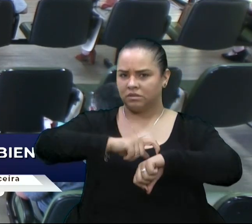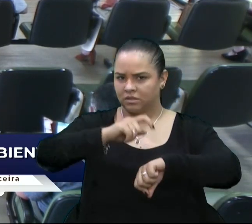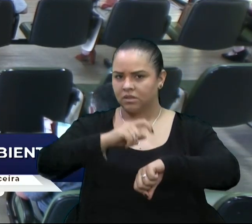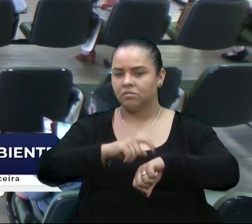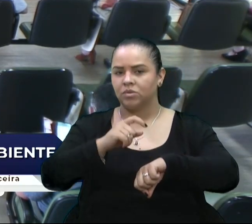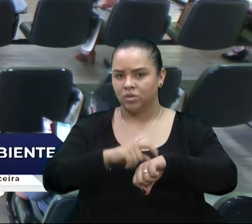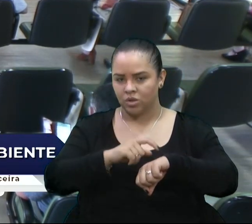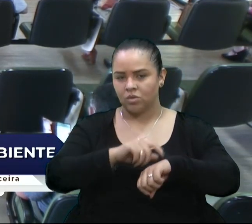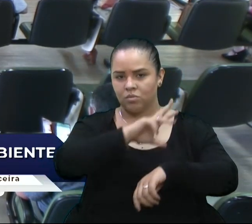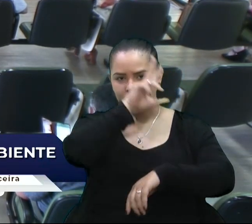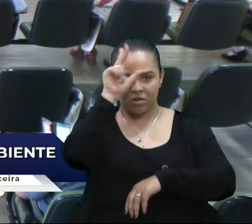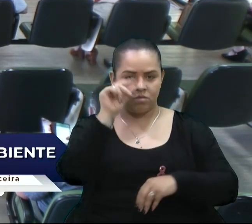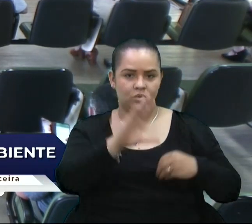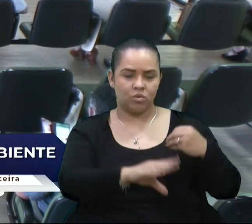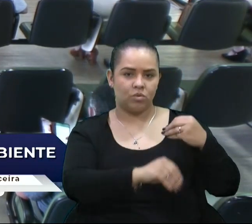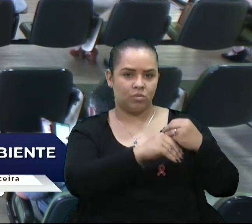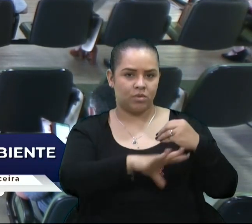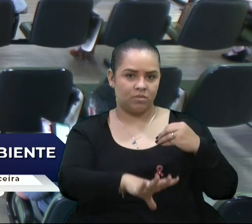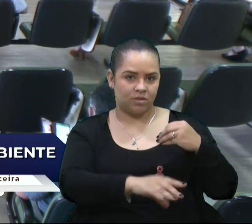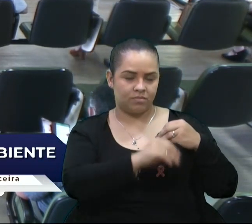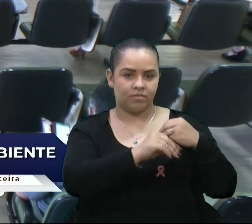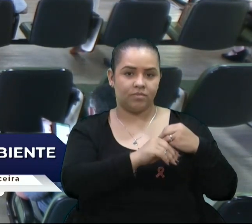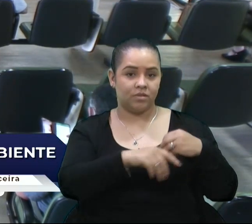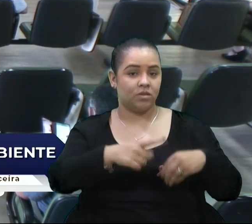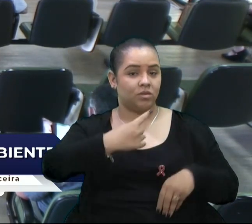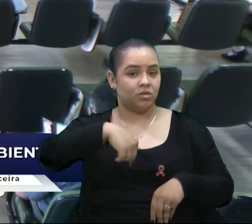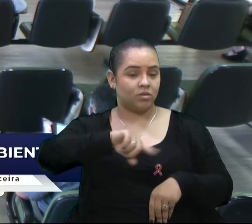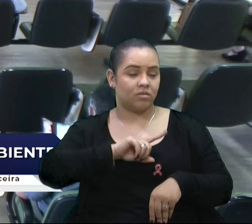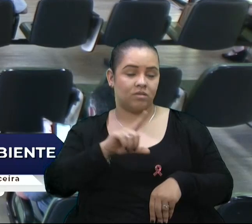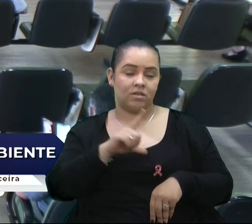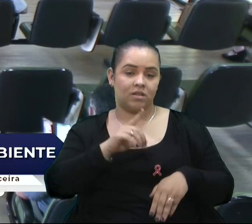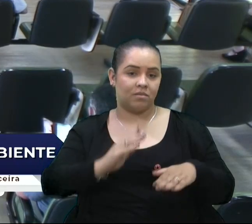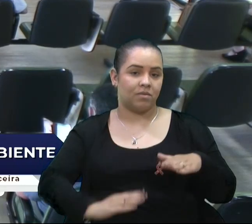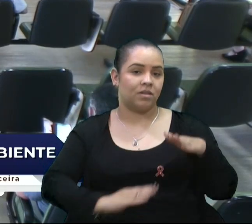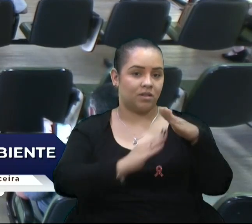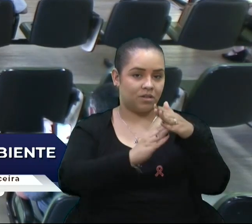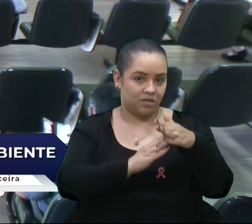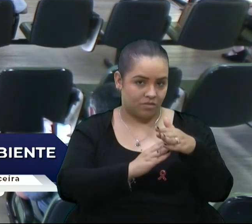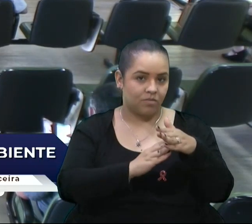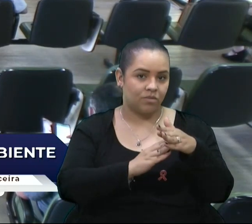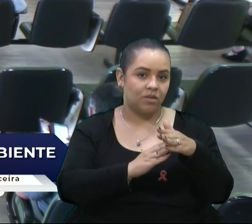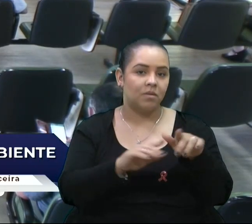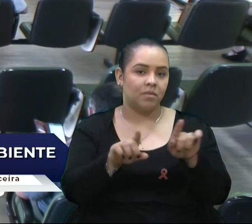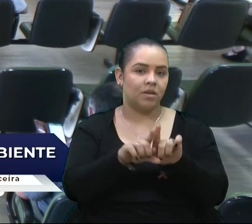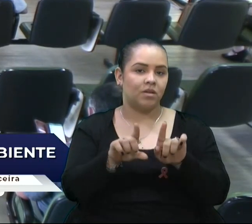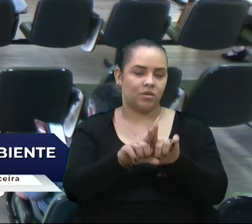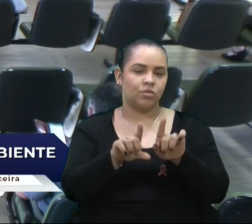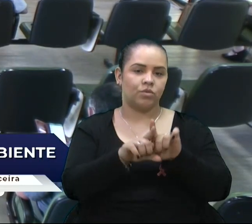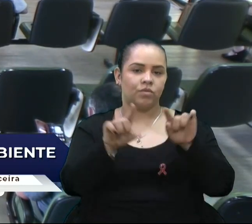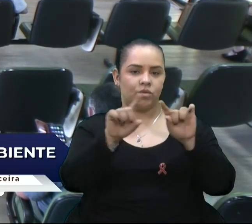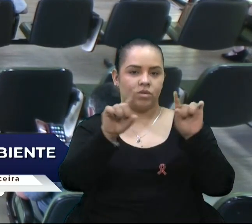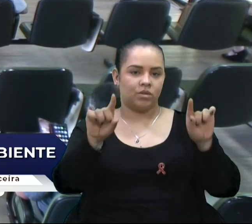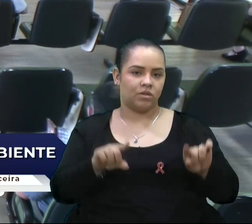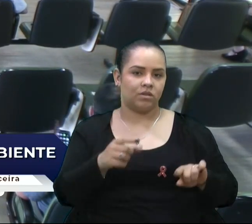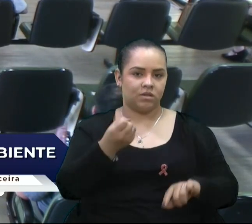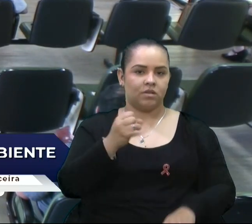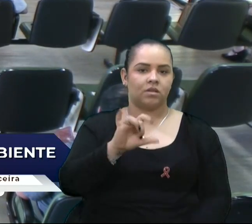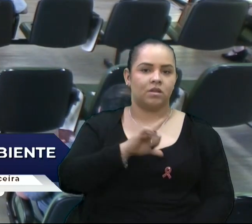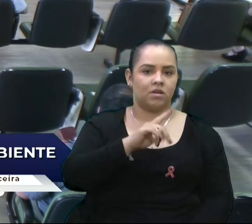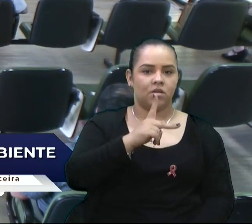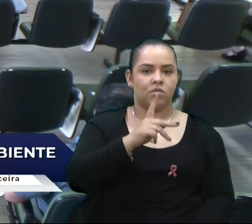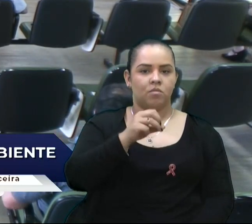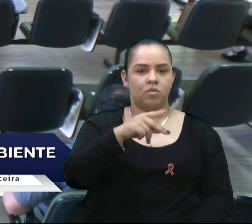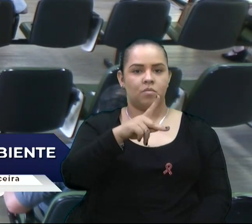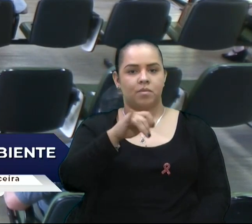suplementa esses valores. Além de nós termos essa limitação por parte dos prestadores, tanto o Pompeia quanto o